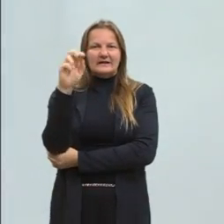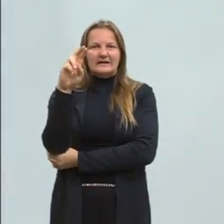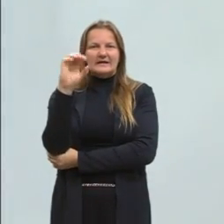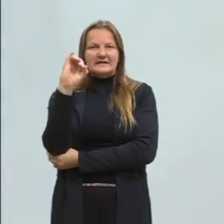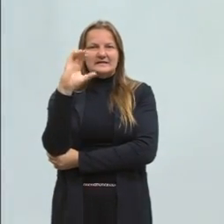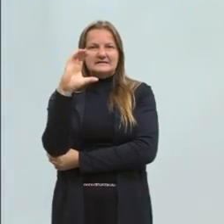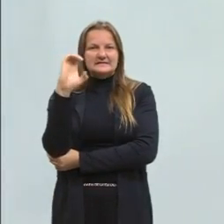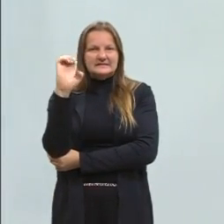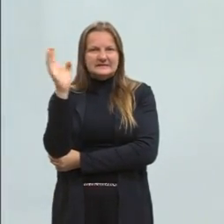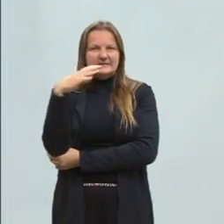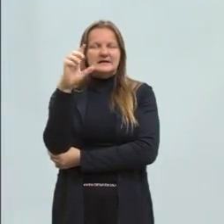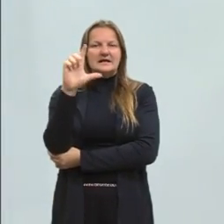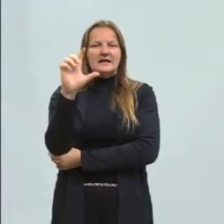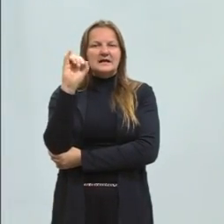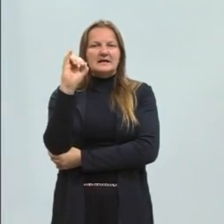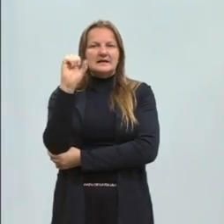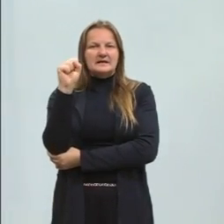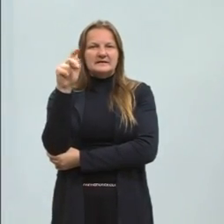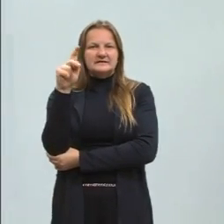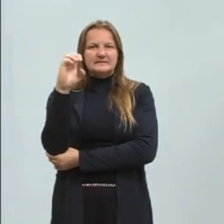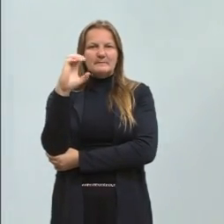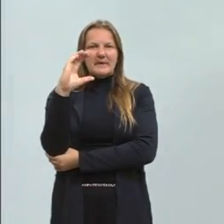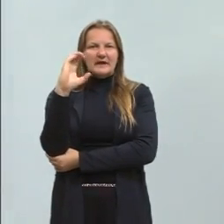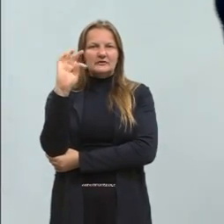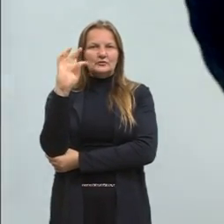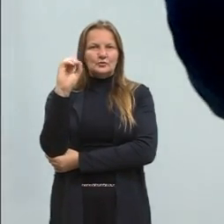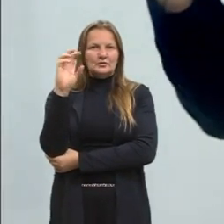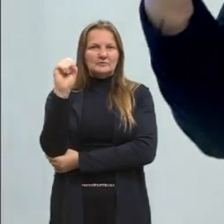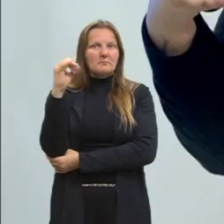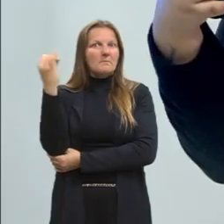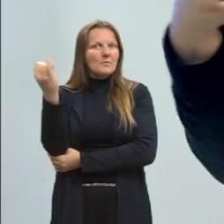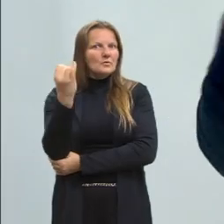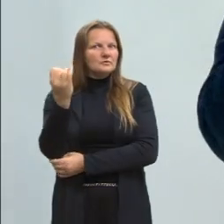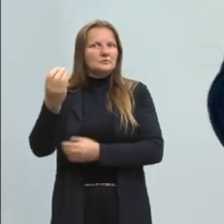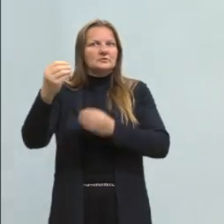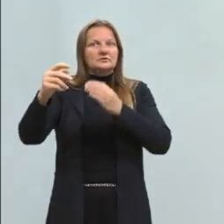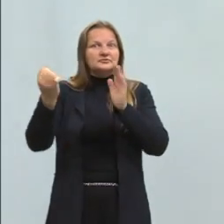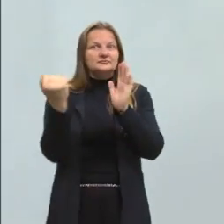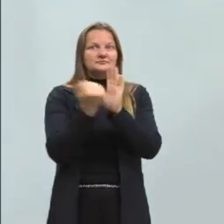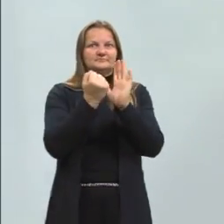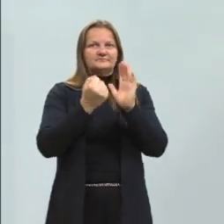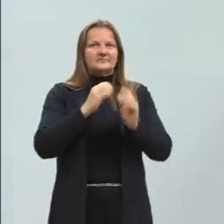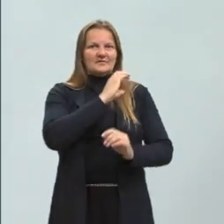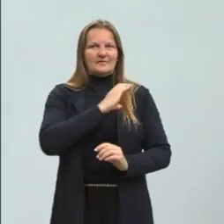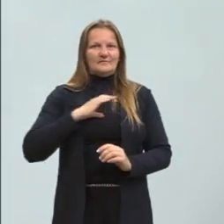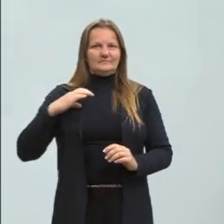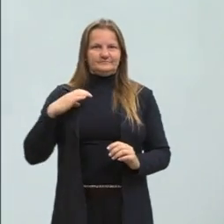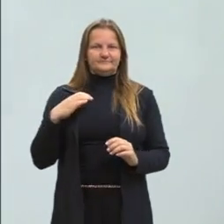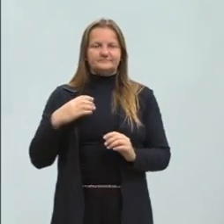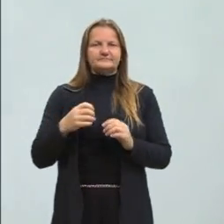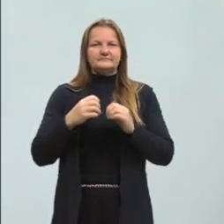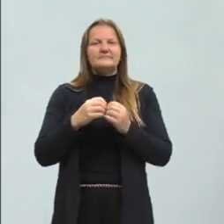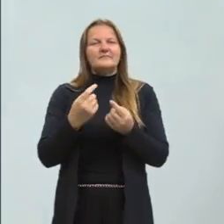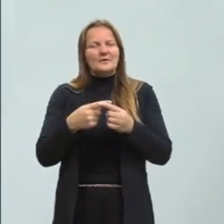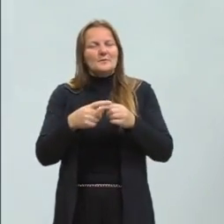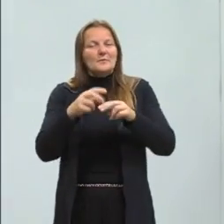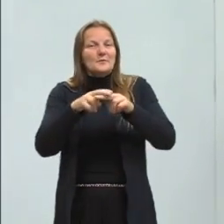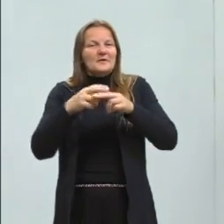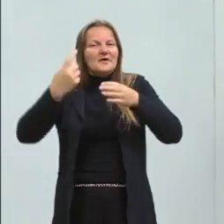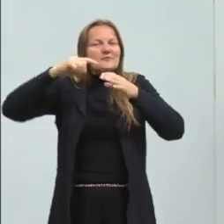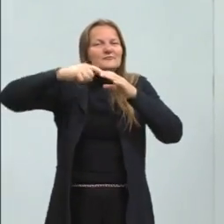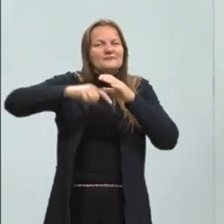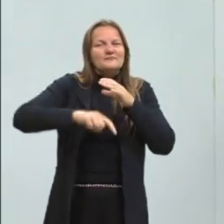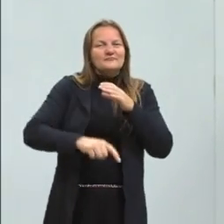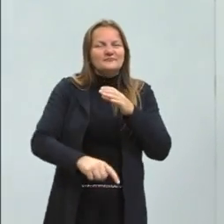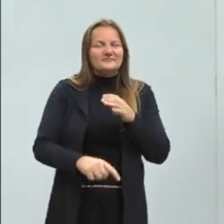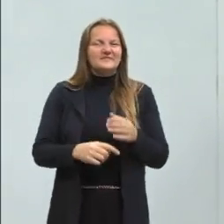deve, sim, lê-los e estudá-los. E hoje nós vamos dar uma passadinha um pouquinho mais curta para deixar mais tempo para a nossa Clarice, né? Nossa voz feminina